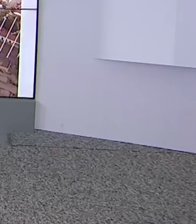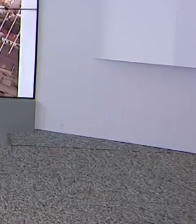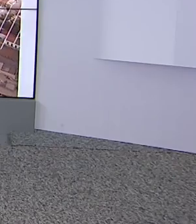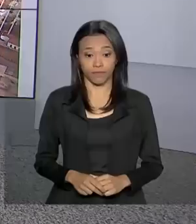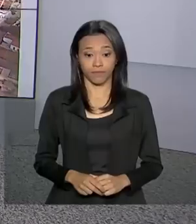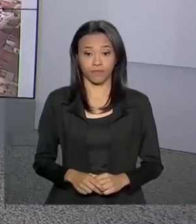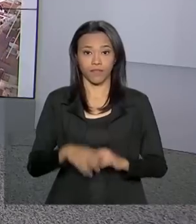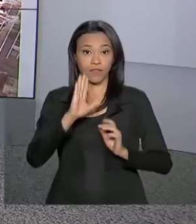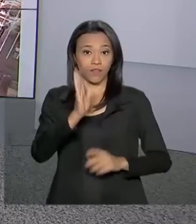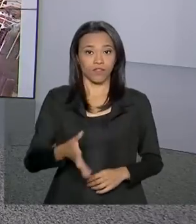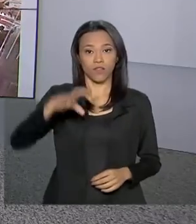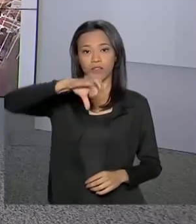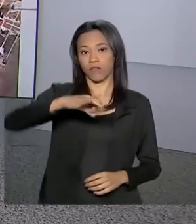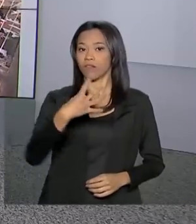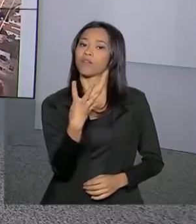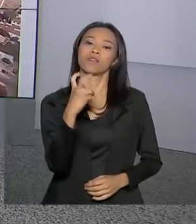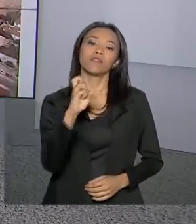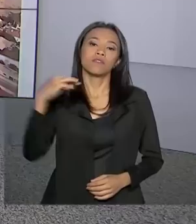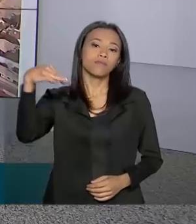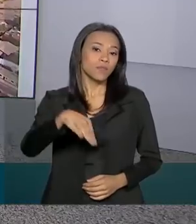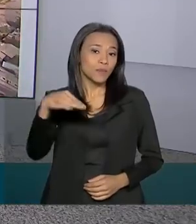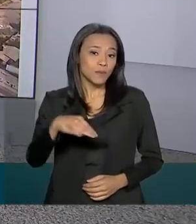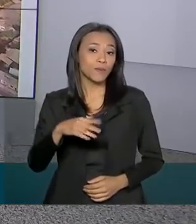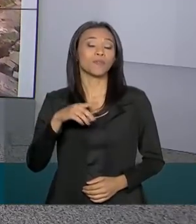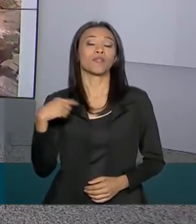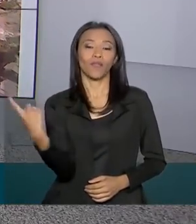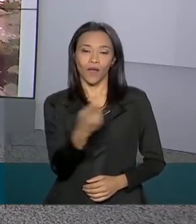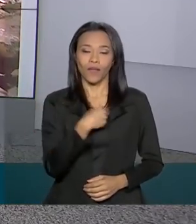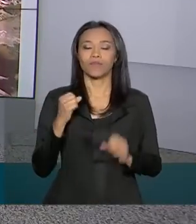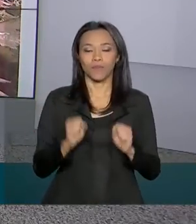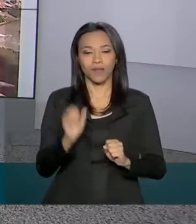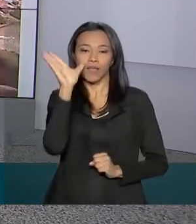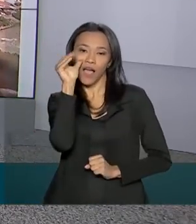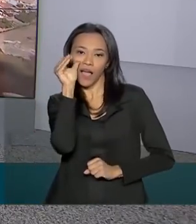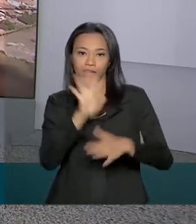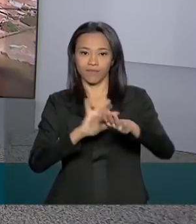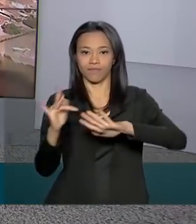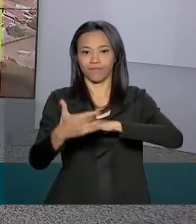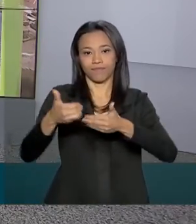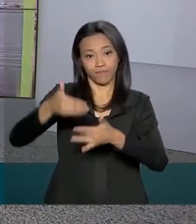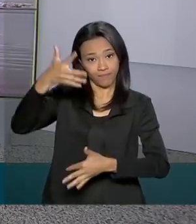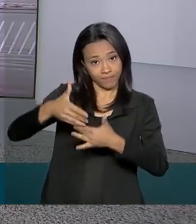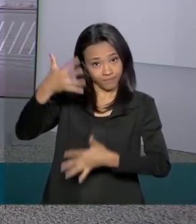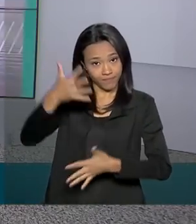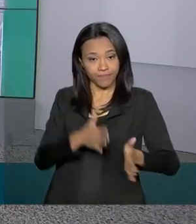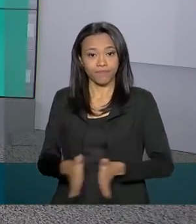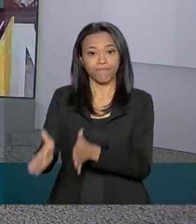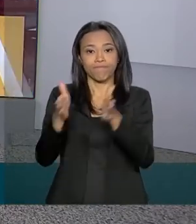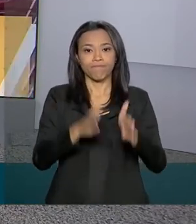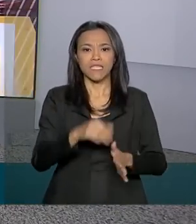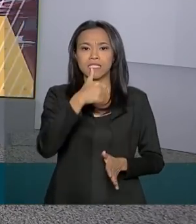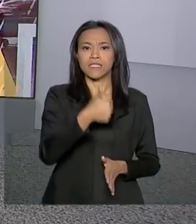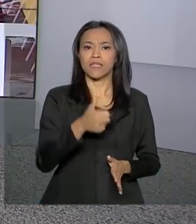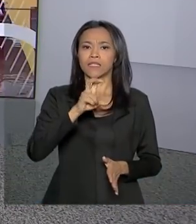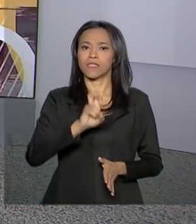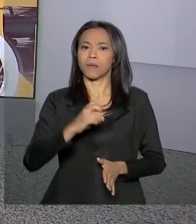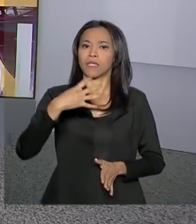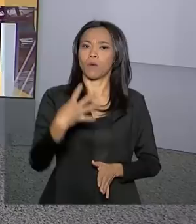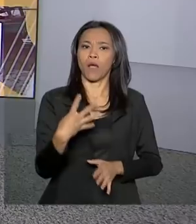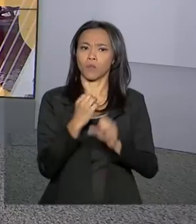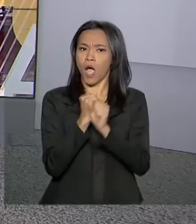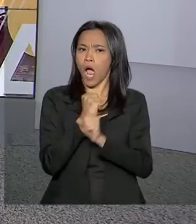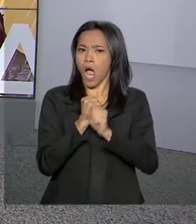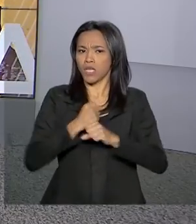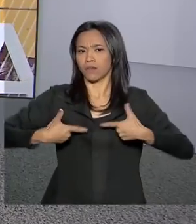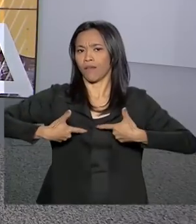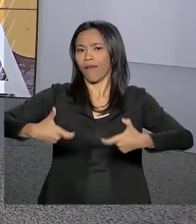São 9 horas e 45 minutos, estamos ao vivo também pelas nossas redes sociais. Os 154 anos da Batalha do